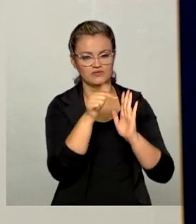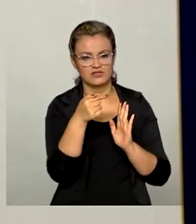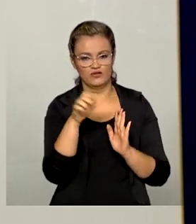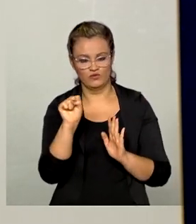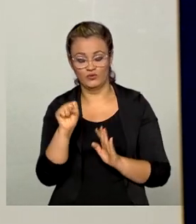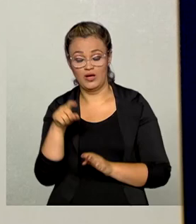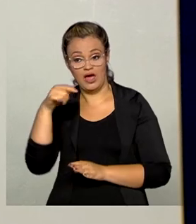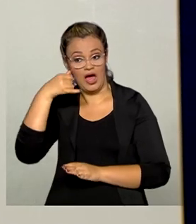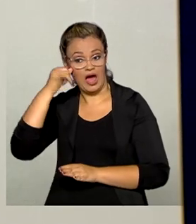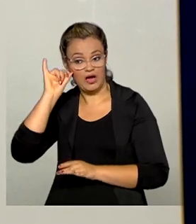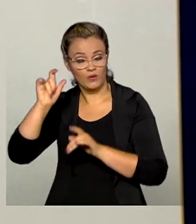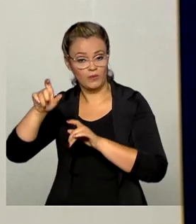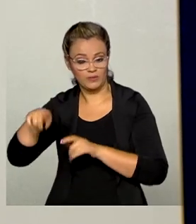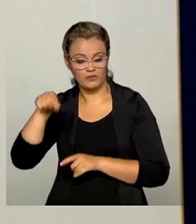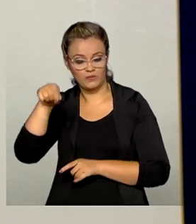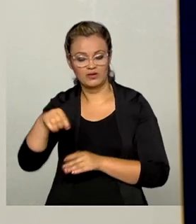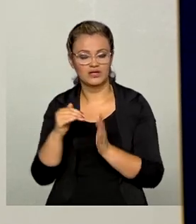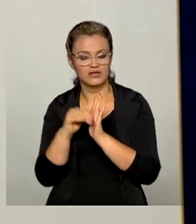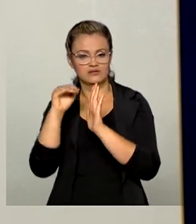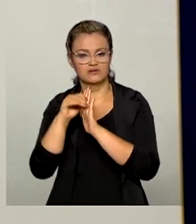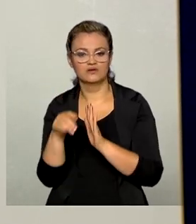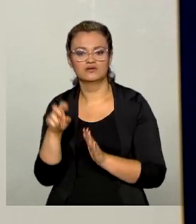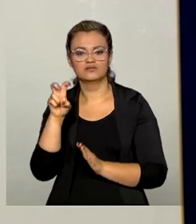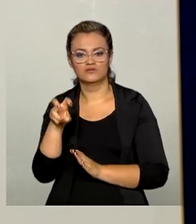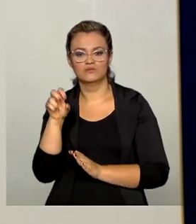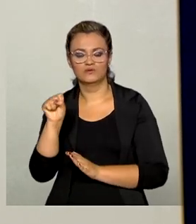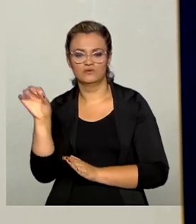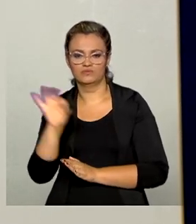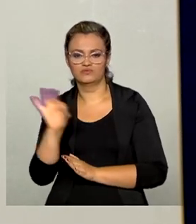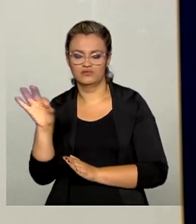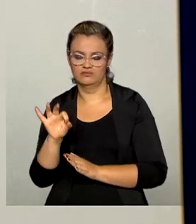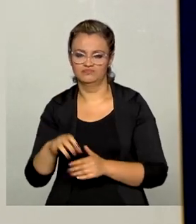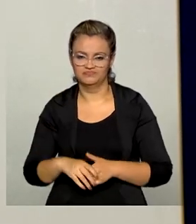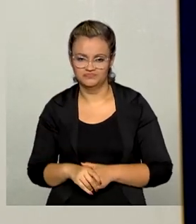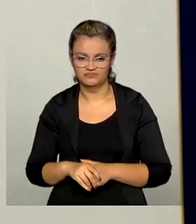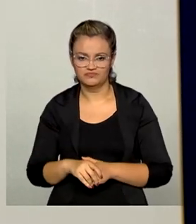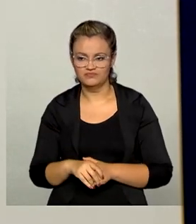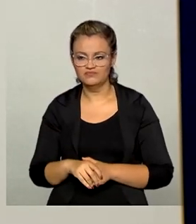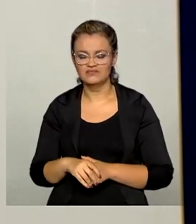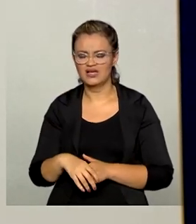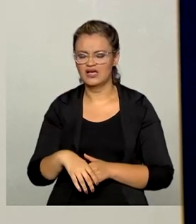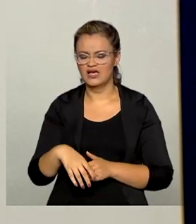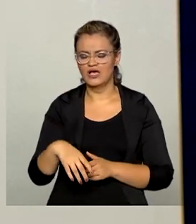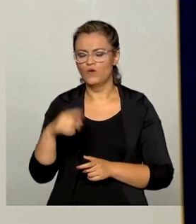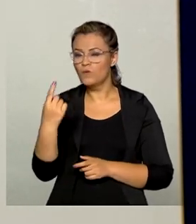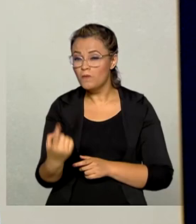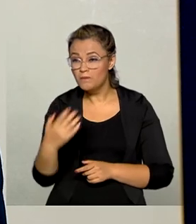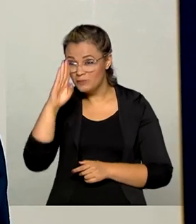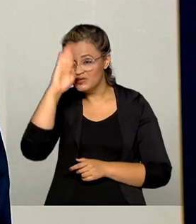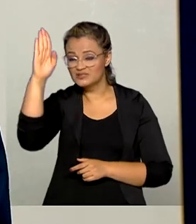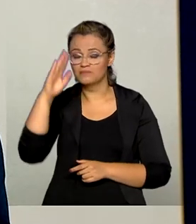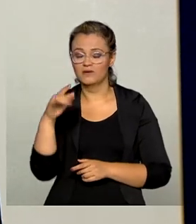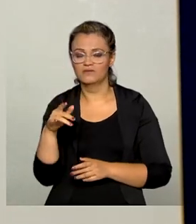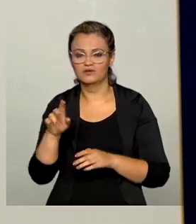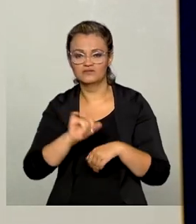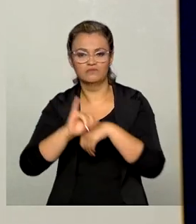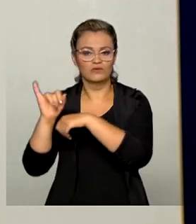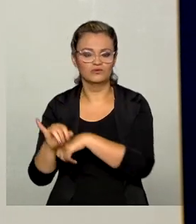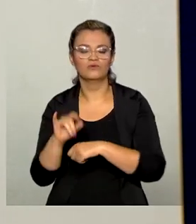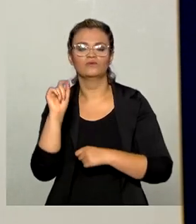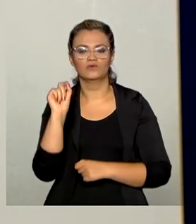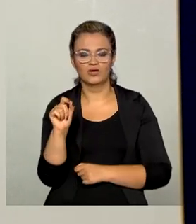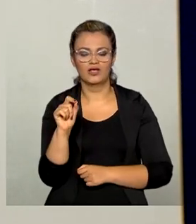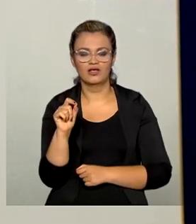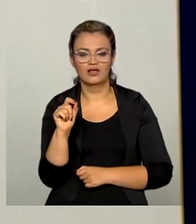da agropecuária, que cresceu 56,8% em termos de exportações. Individualmente, o item que mais se destacou foram as